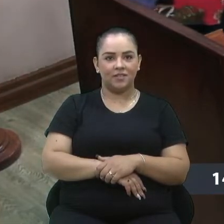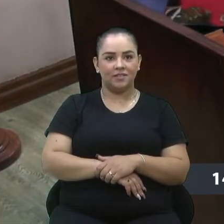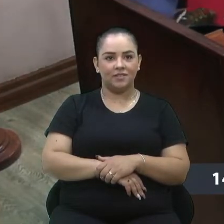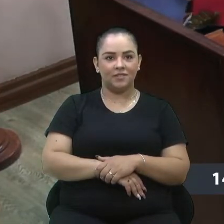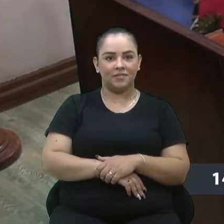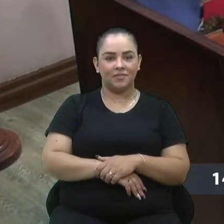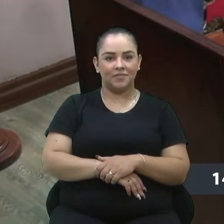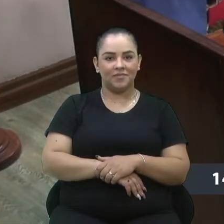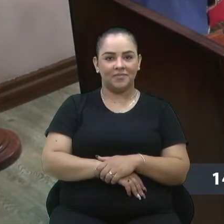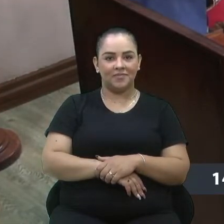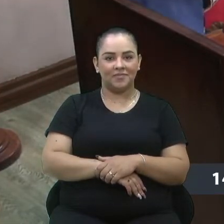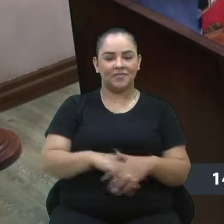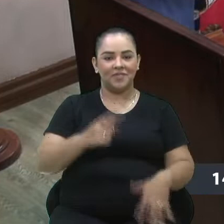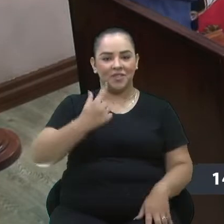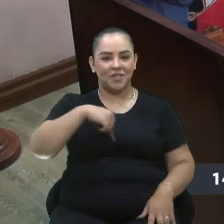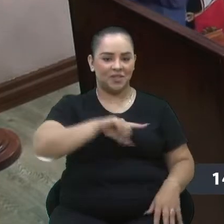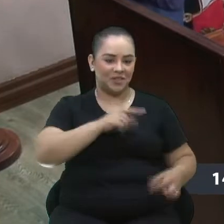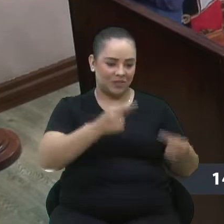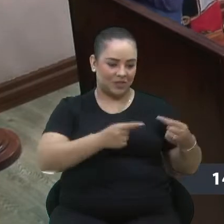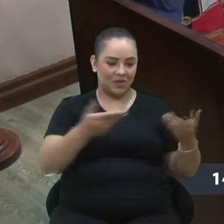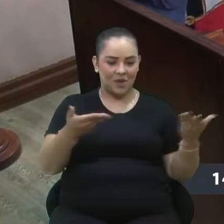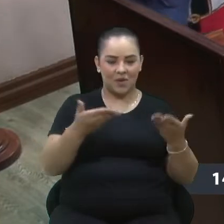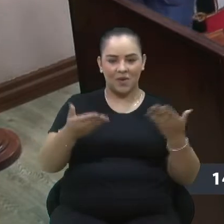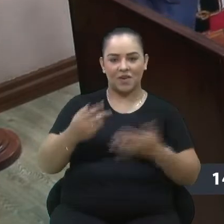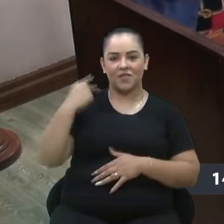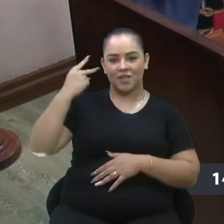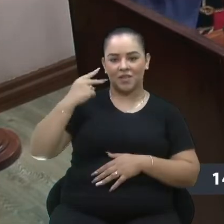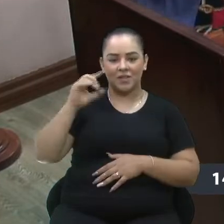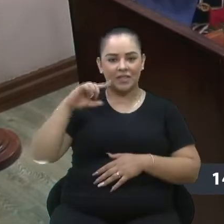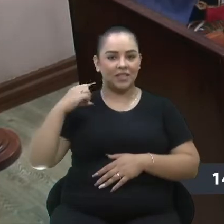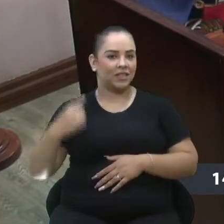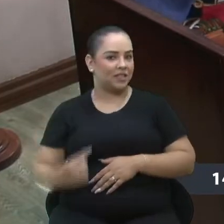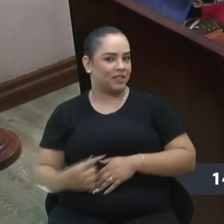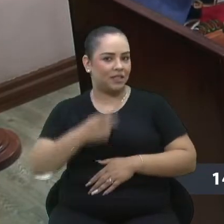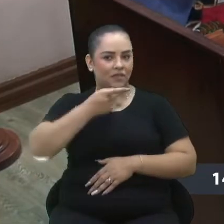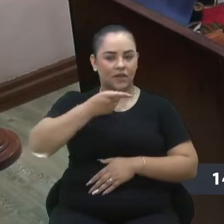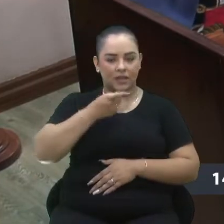Estamos em discussão com a palavra a vereadora Denise Bessoa.